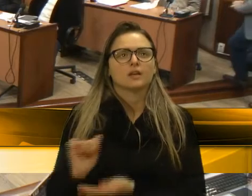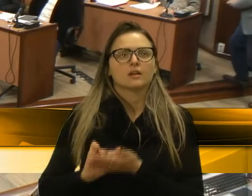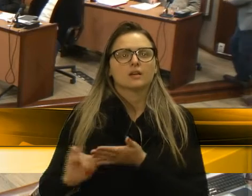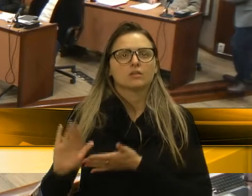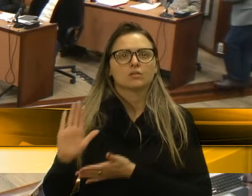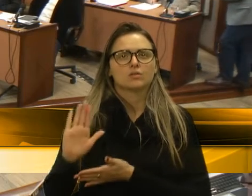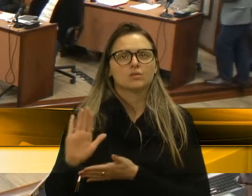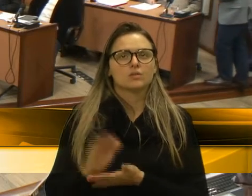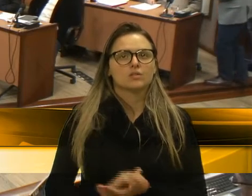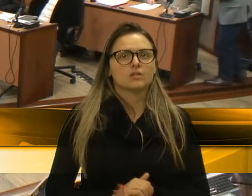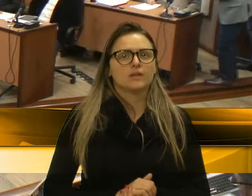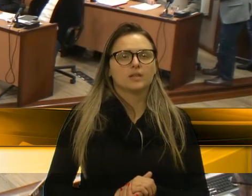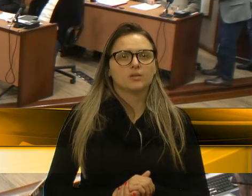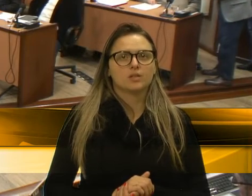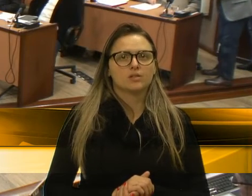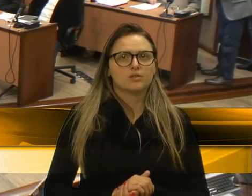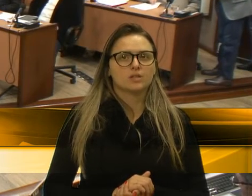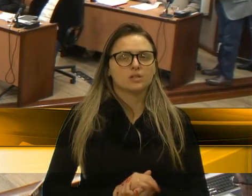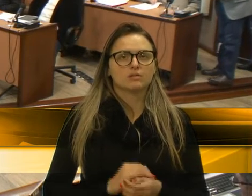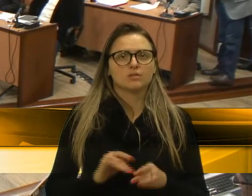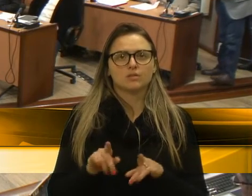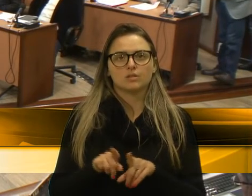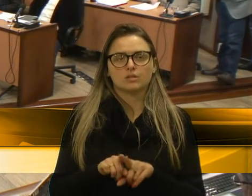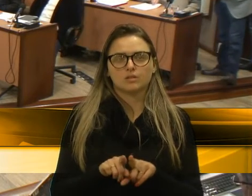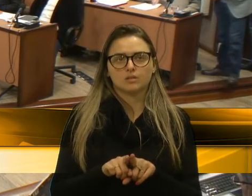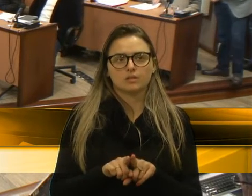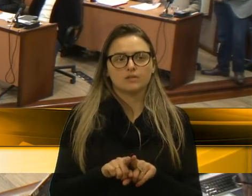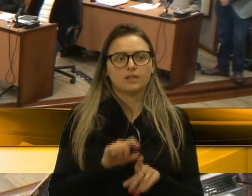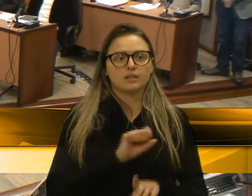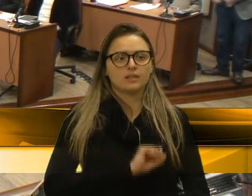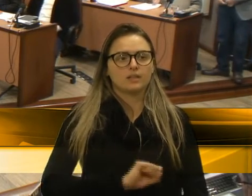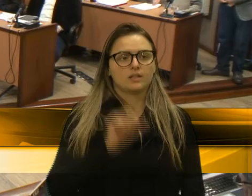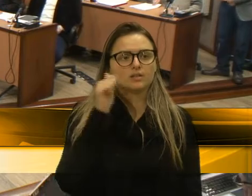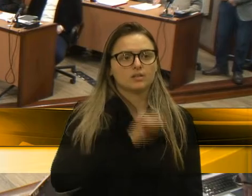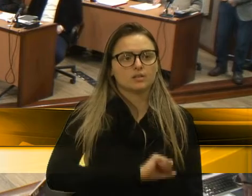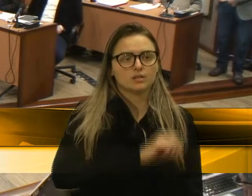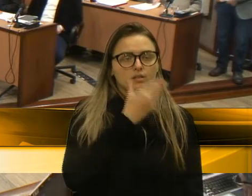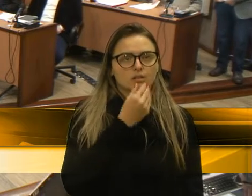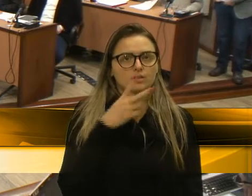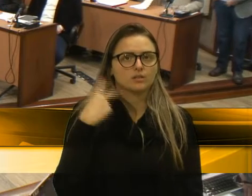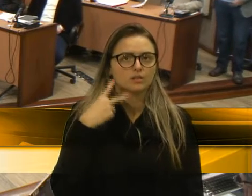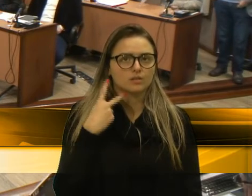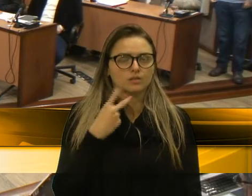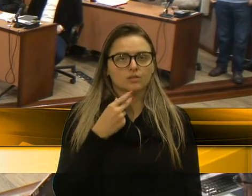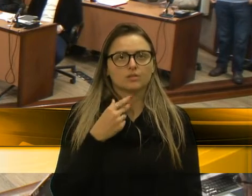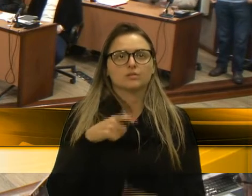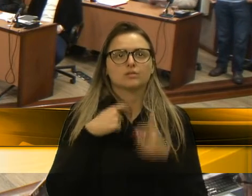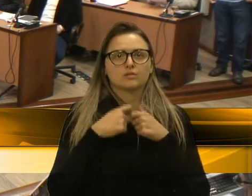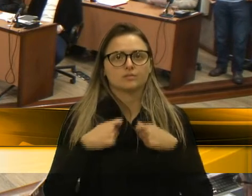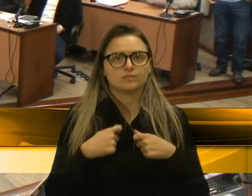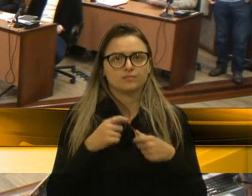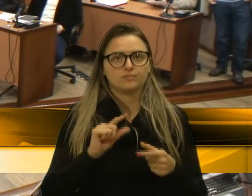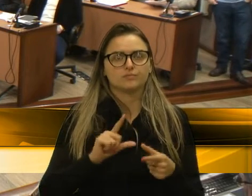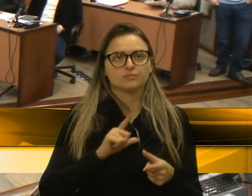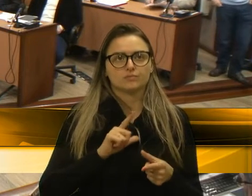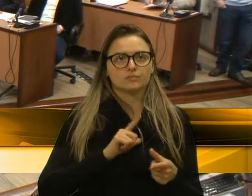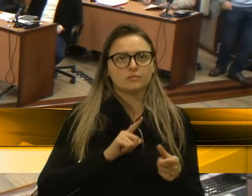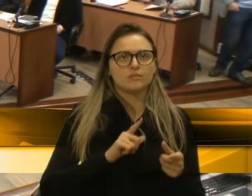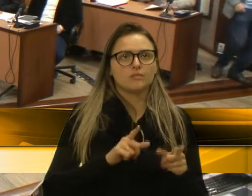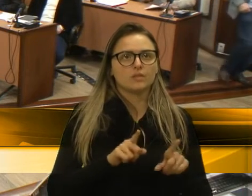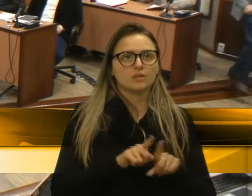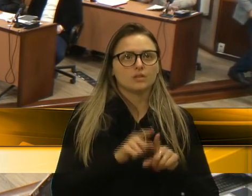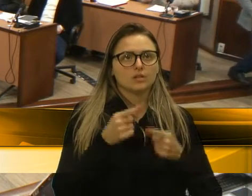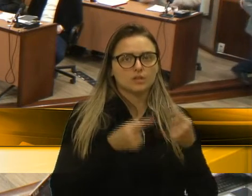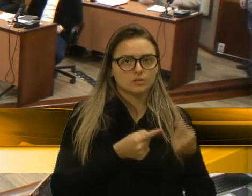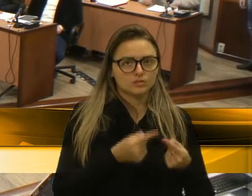Bom dia, senhoras e senhores vereadores. Eu quero cumprimentar o vereador Ricardo Anelus teve a iniciativa de trazer para casa esse